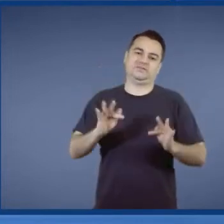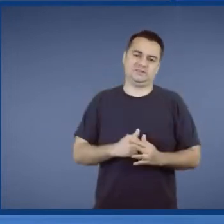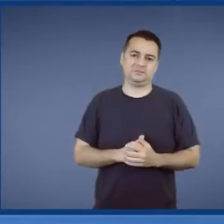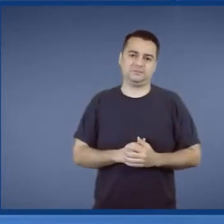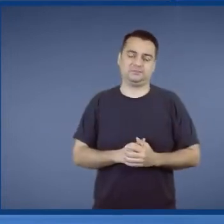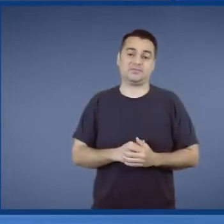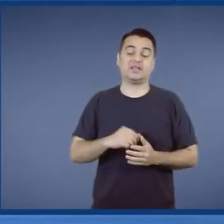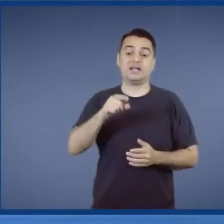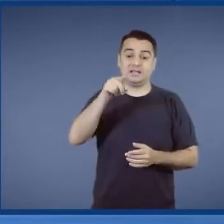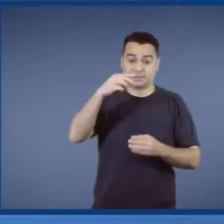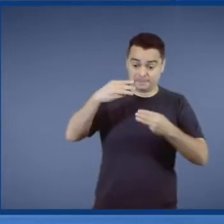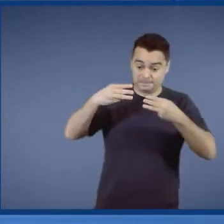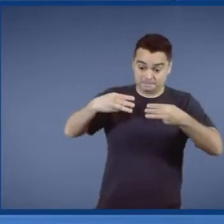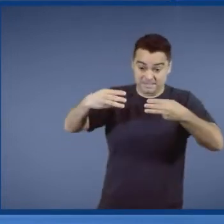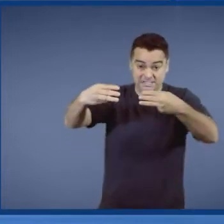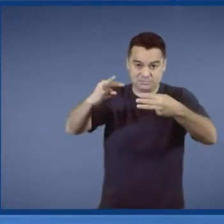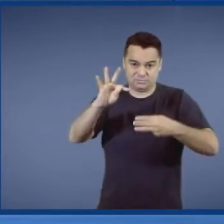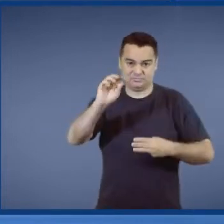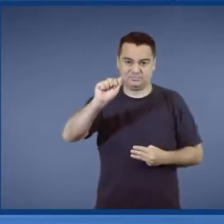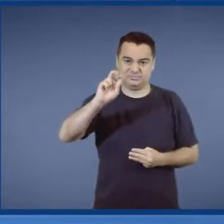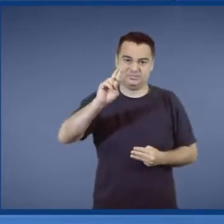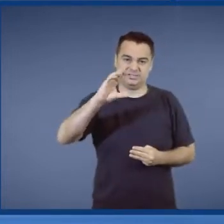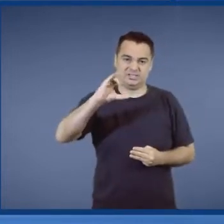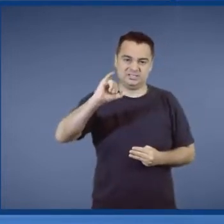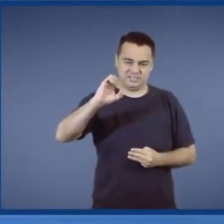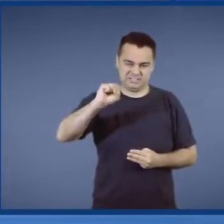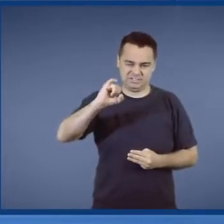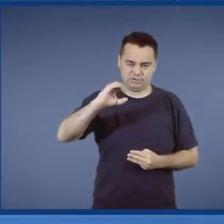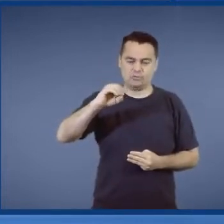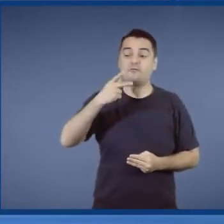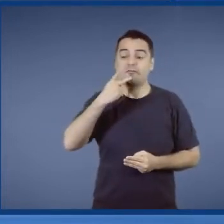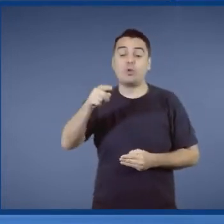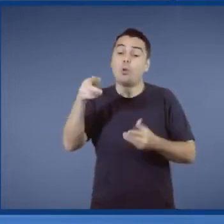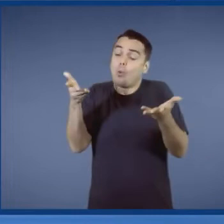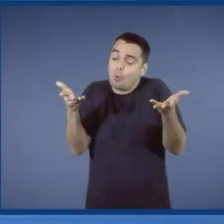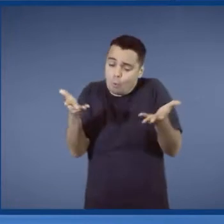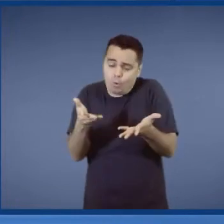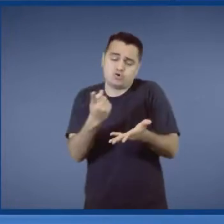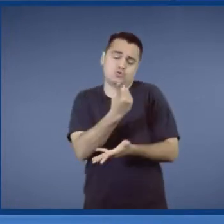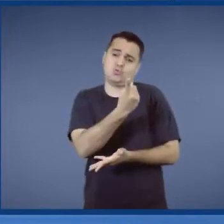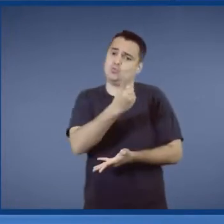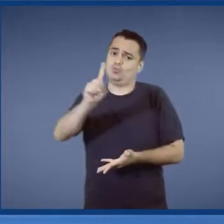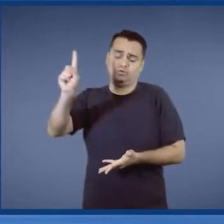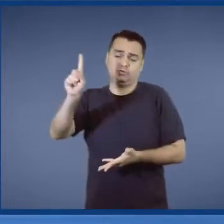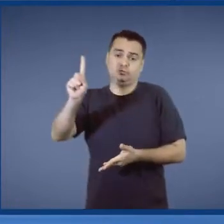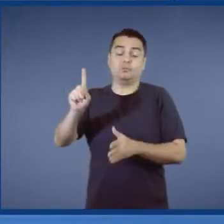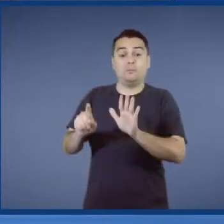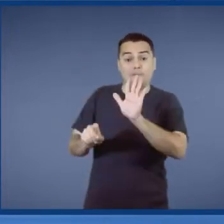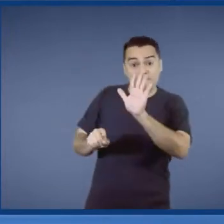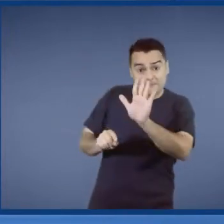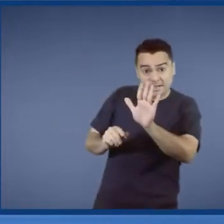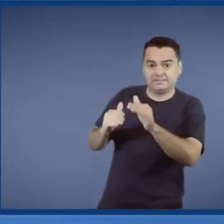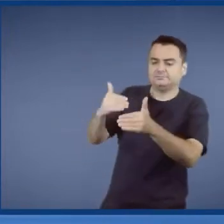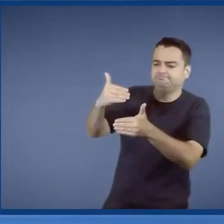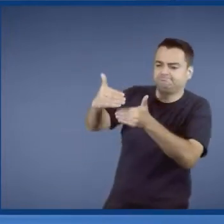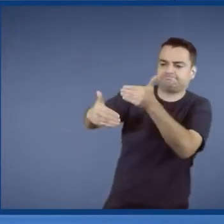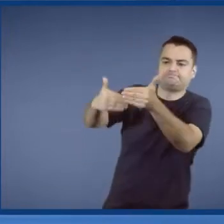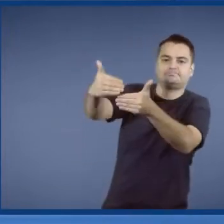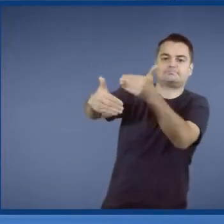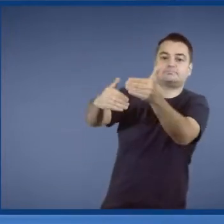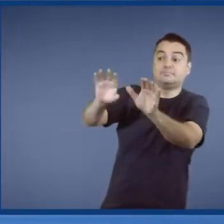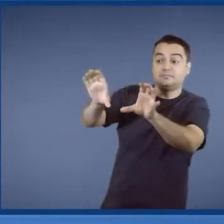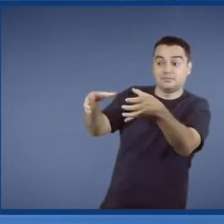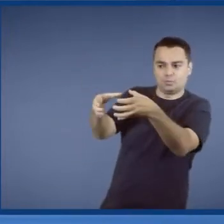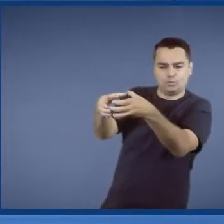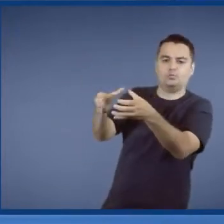meu ciclo na infraestrutura está terminando. Está terminando hoje. Mas o ciclo dessa turma está